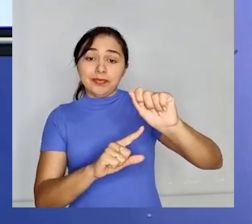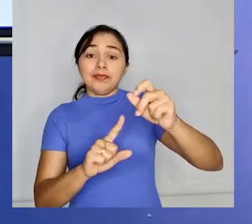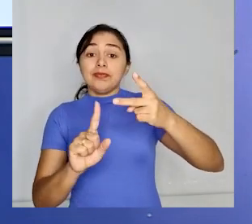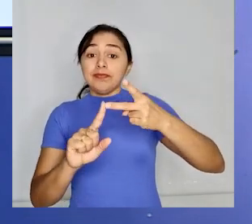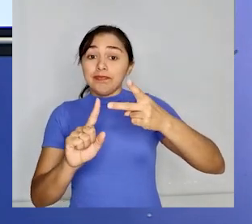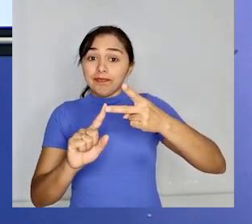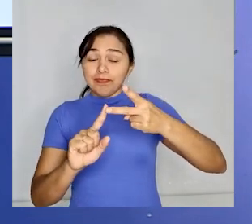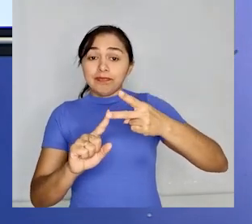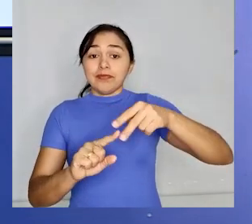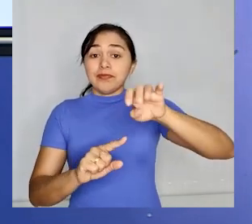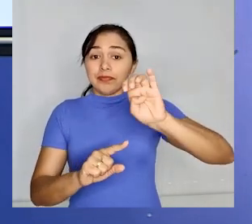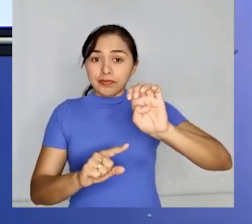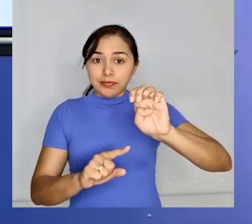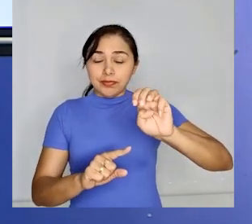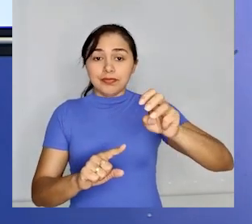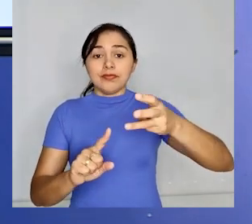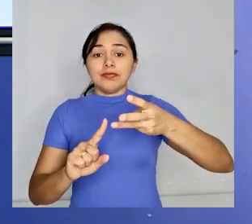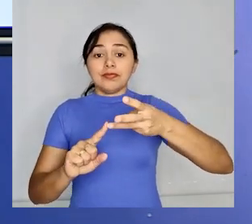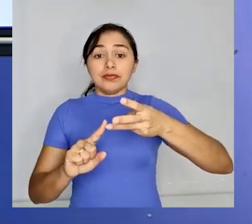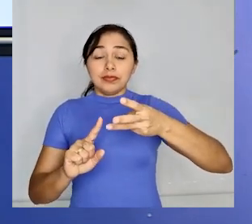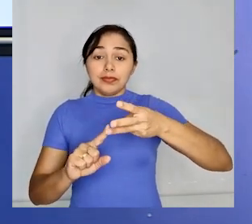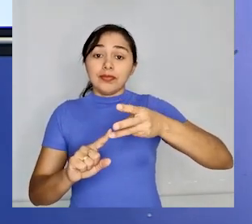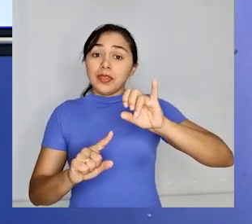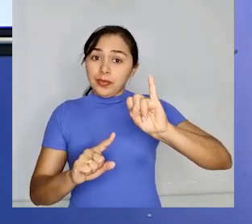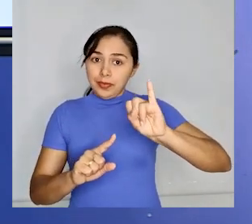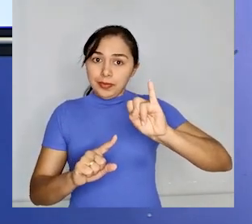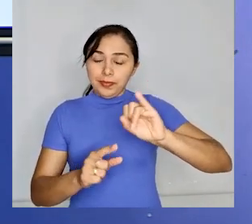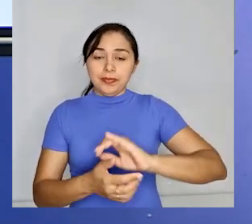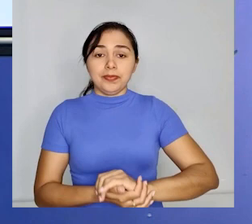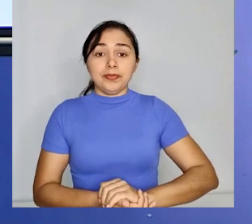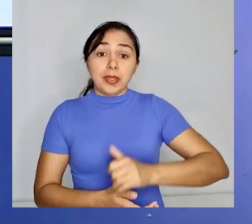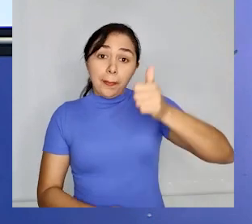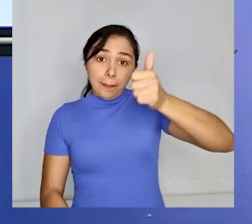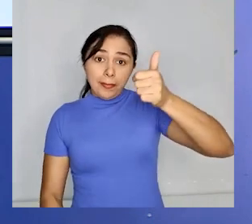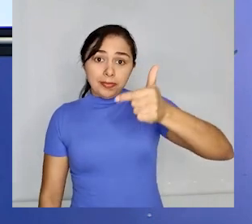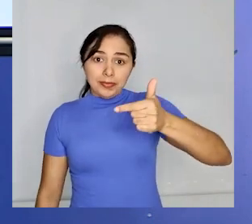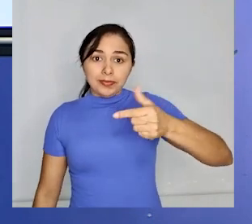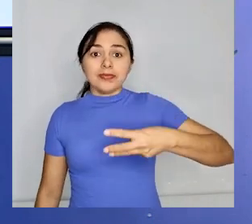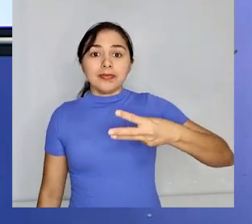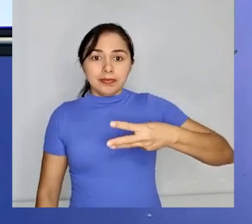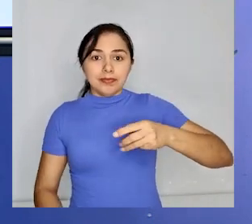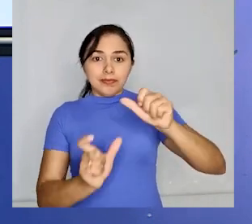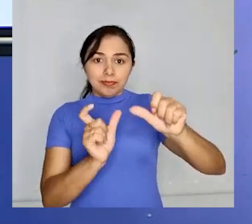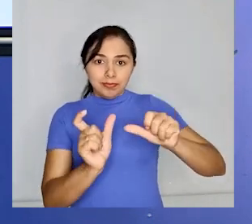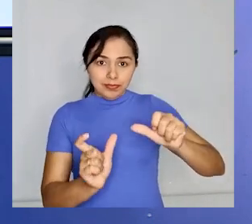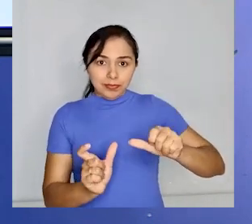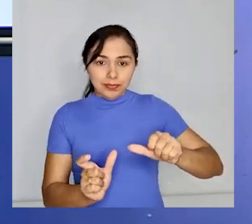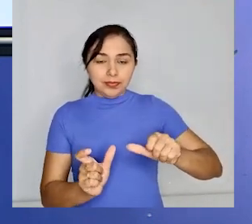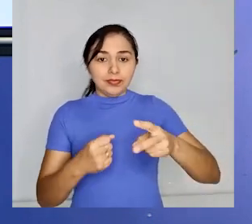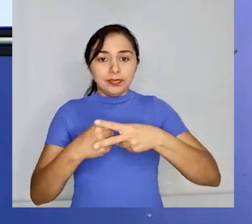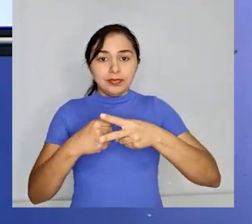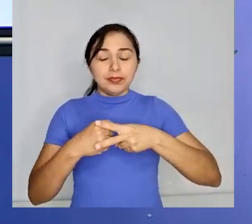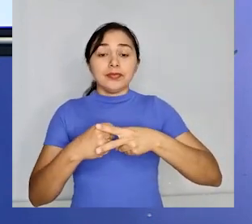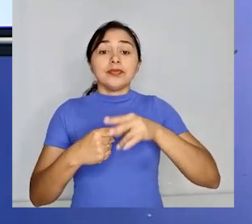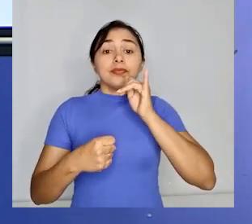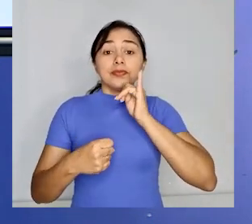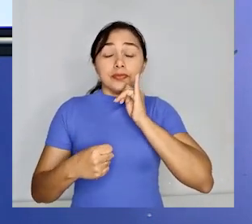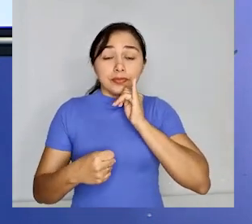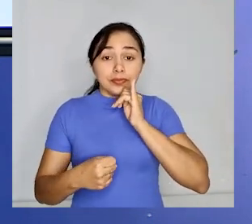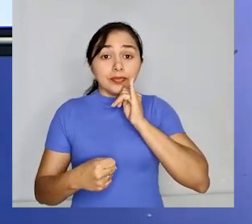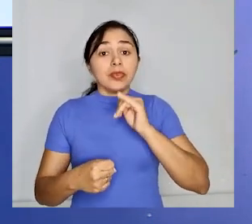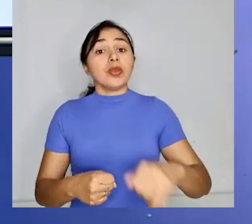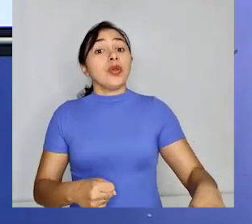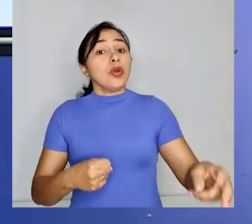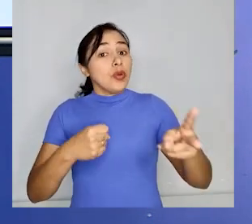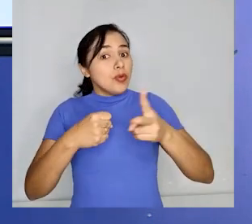conjugação é o E e os da terceira conjugação é o I. Por exemplo, o verbo amar